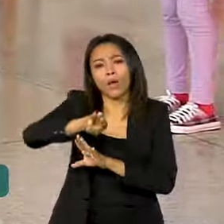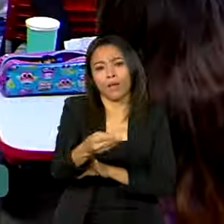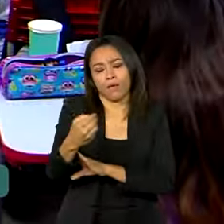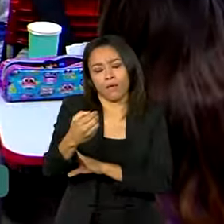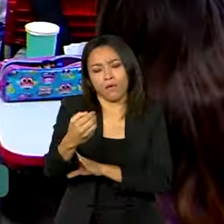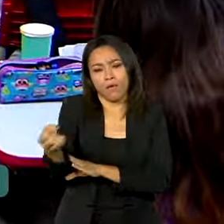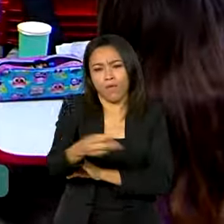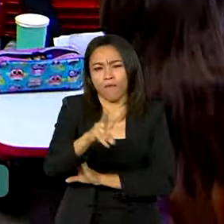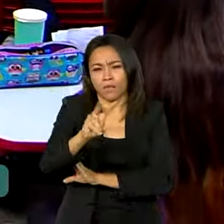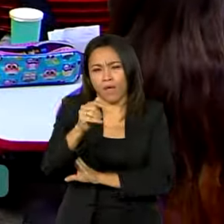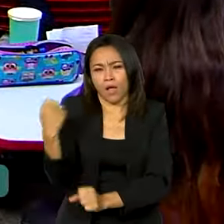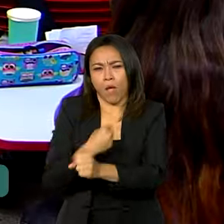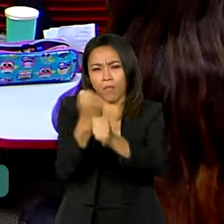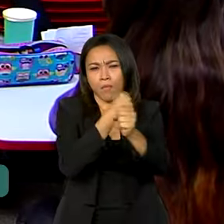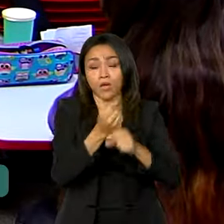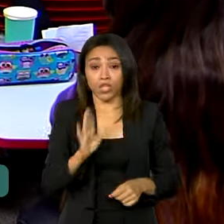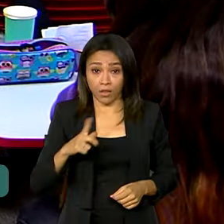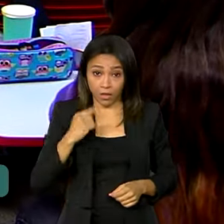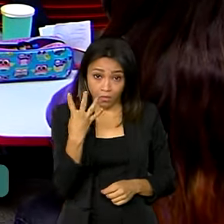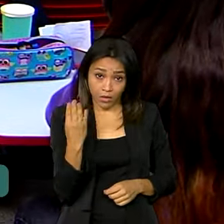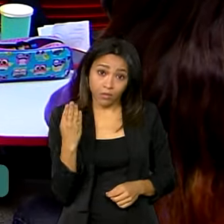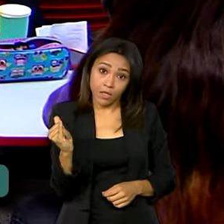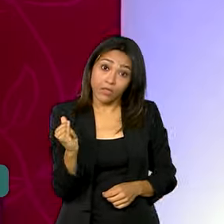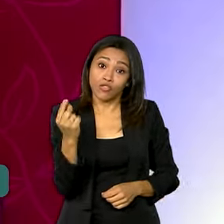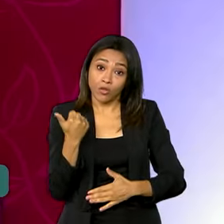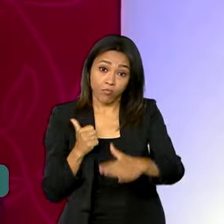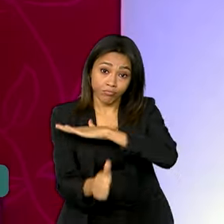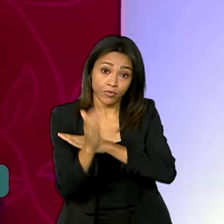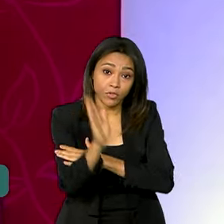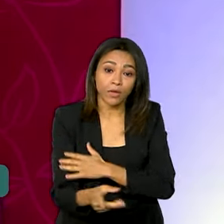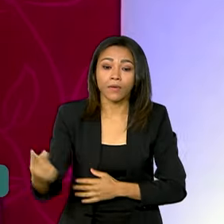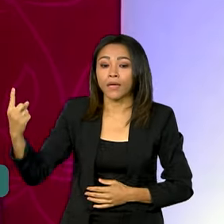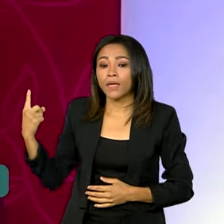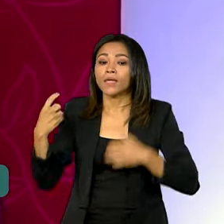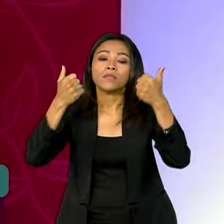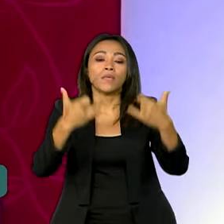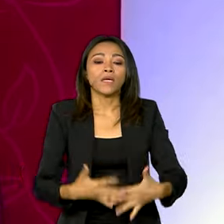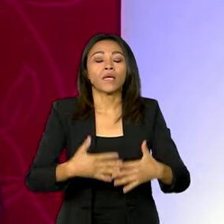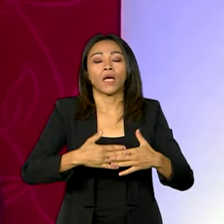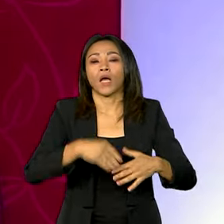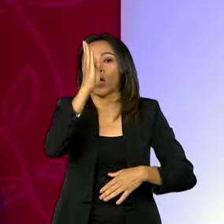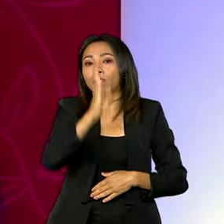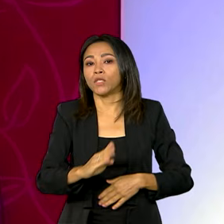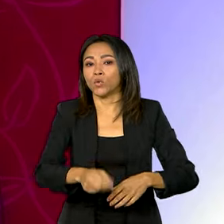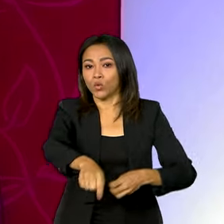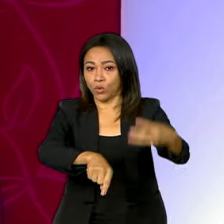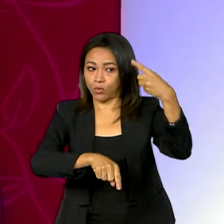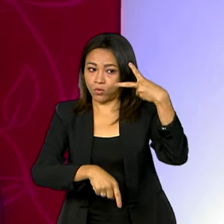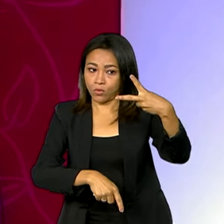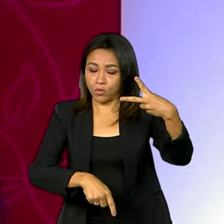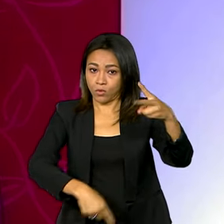novas vagas e já conta com 4 bilhões de reais aplicados. O Brasil propõe dois temas prioritários